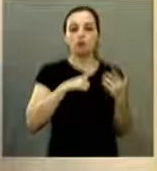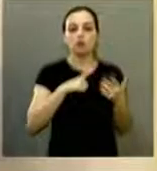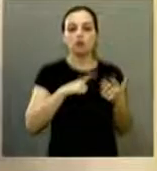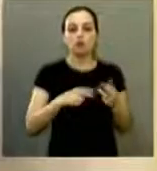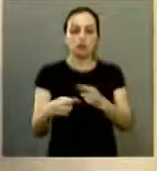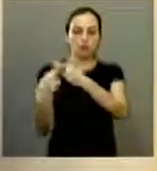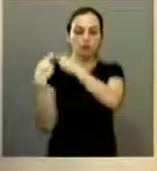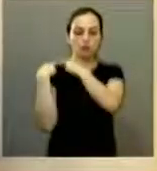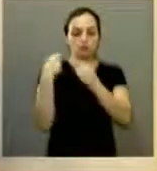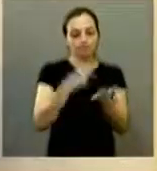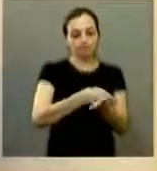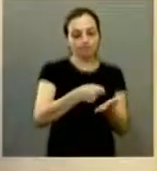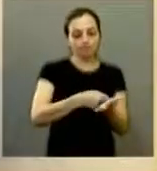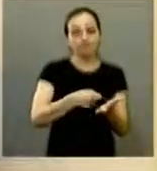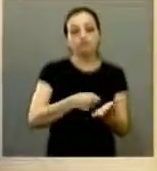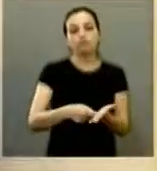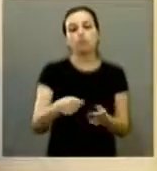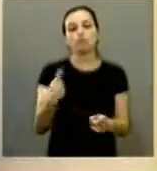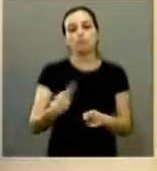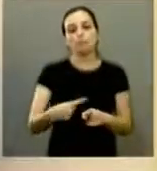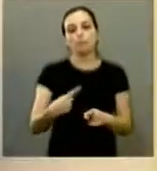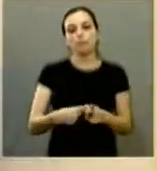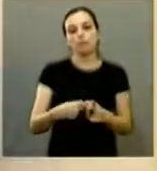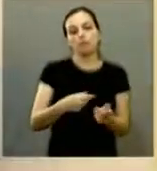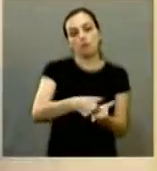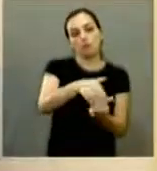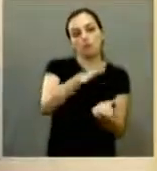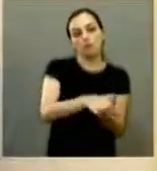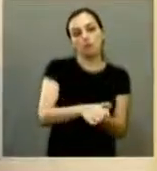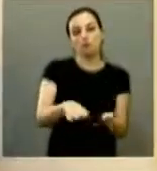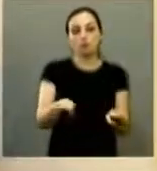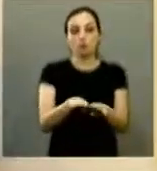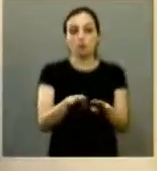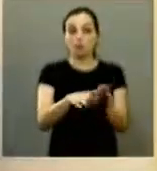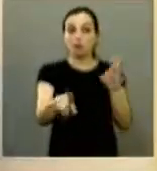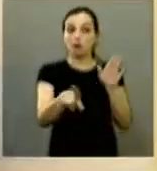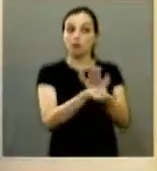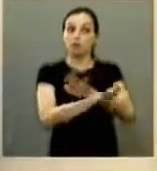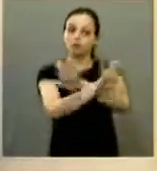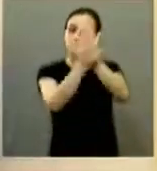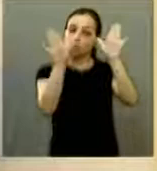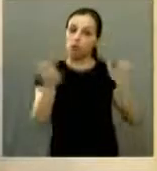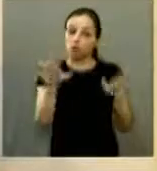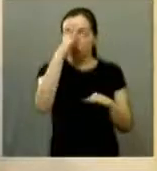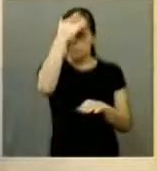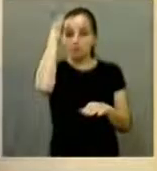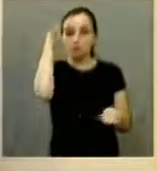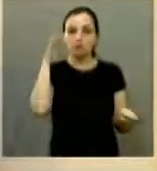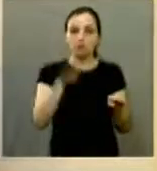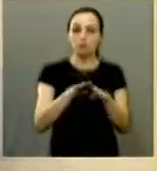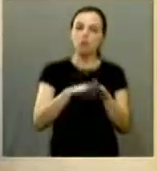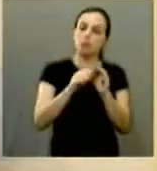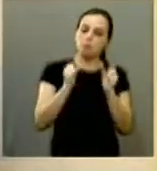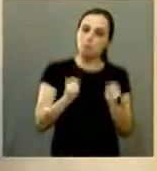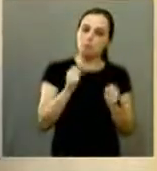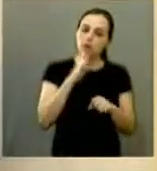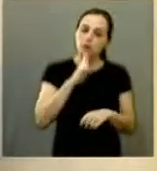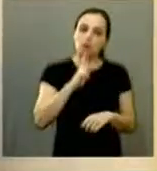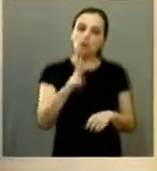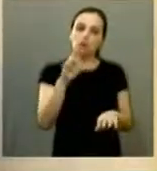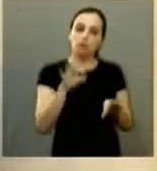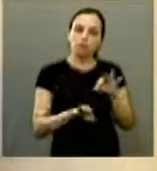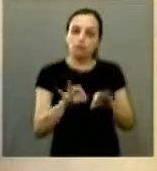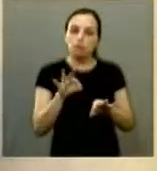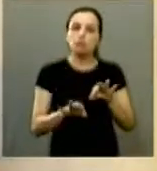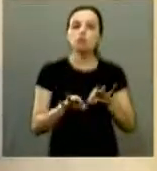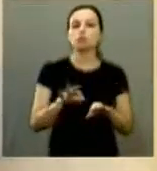responsabilidade porque ela tem a multa também mas a lei é clara a pessoa também ela pode responder criminalmente